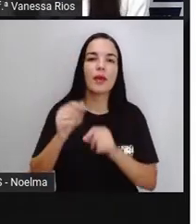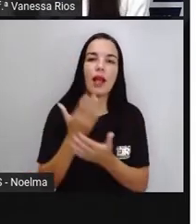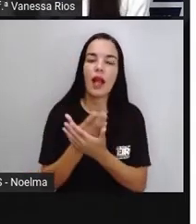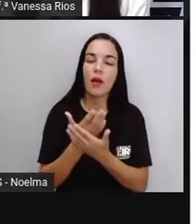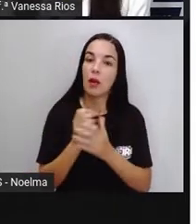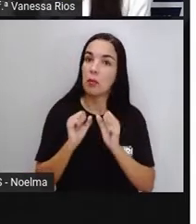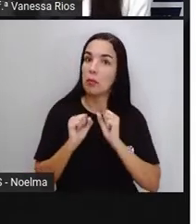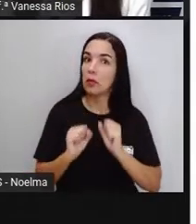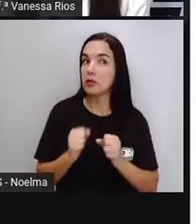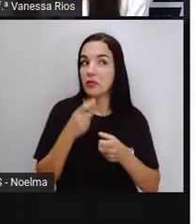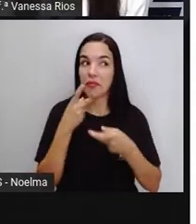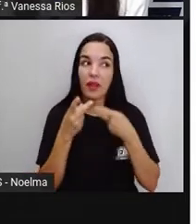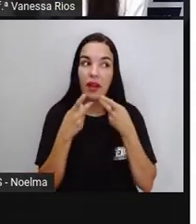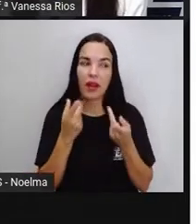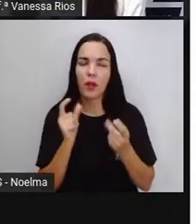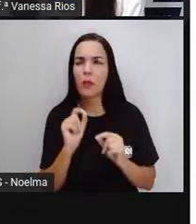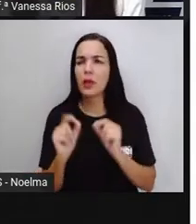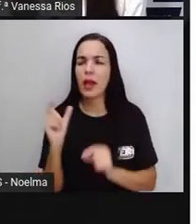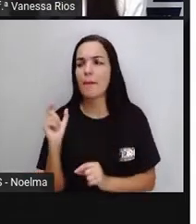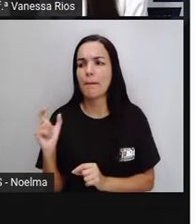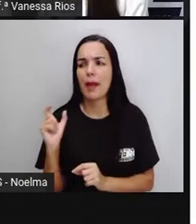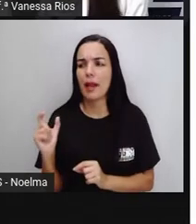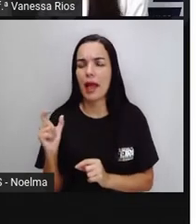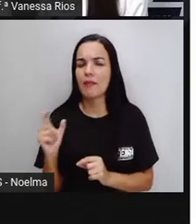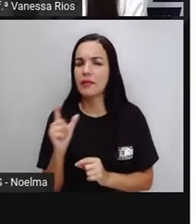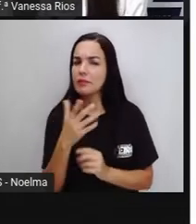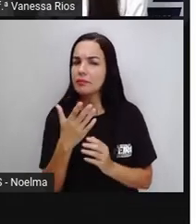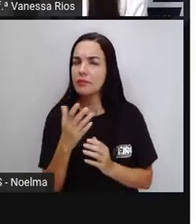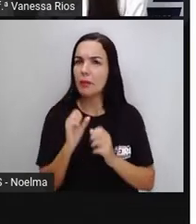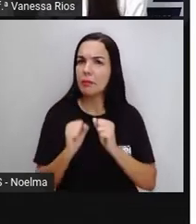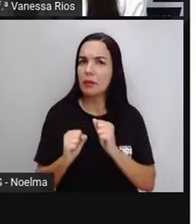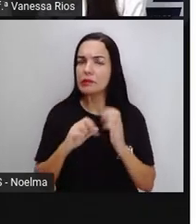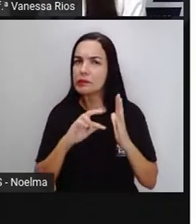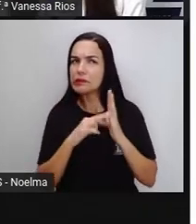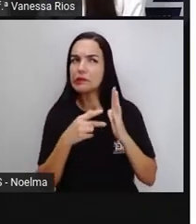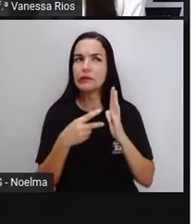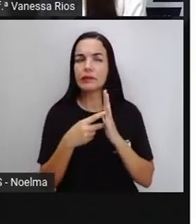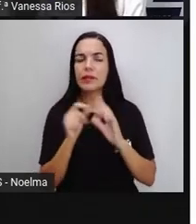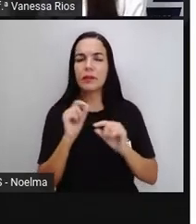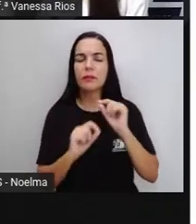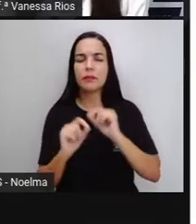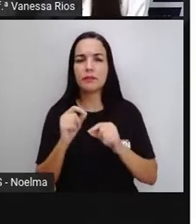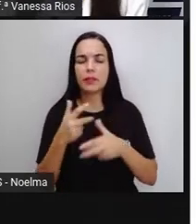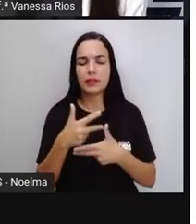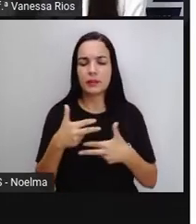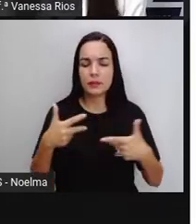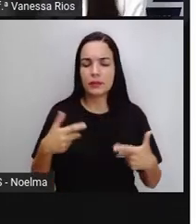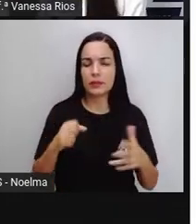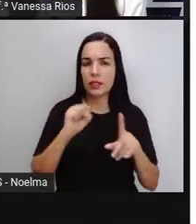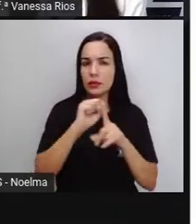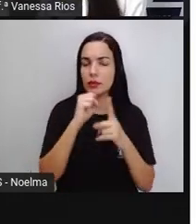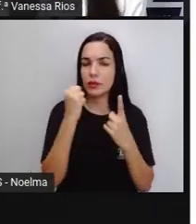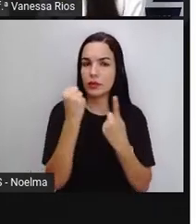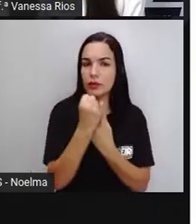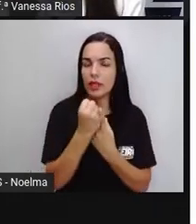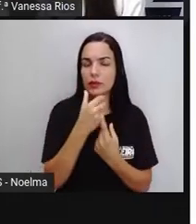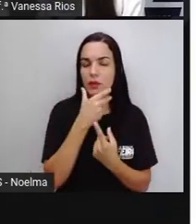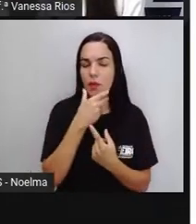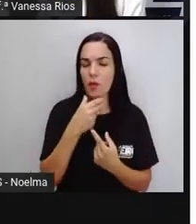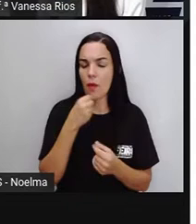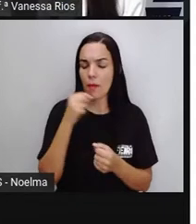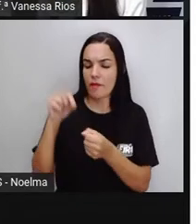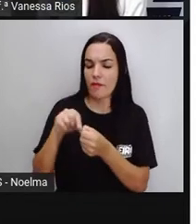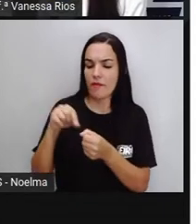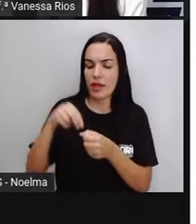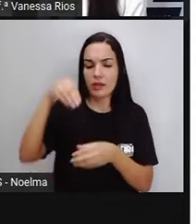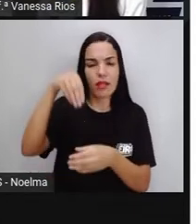tratar, que essa palavra pode significar dentro das várias ações sociais que o homem desempenha dentro